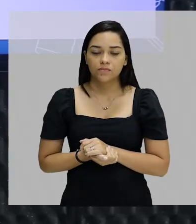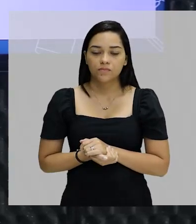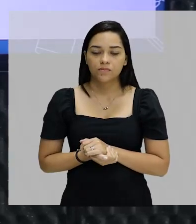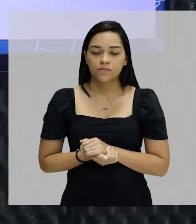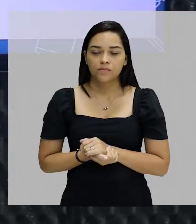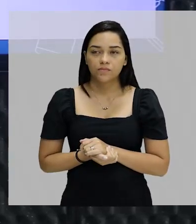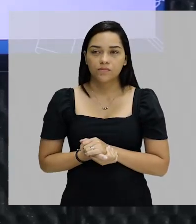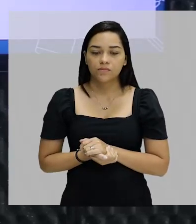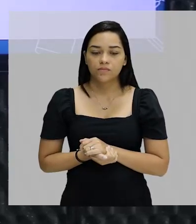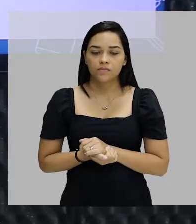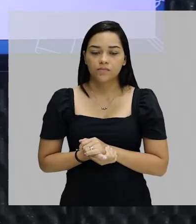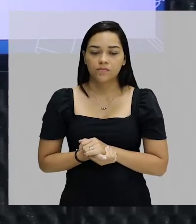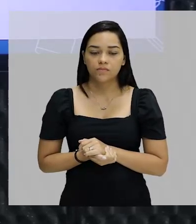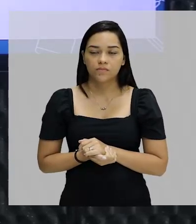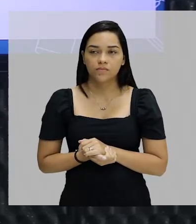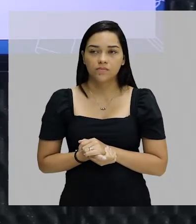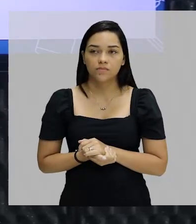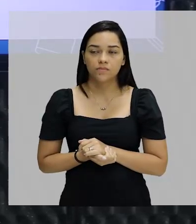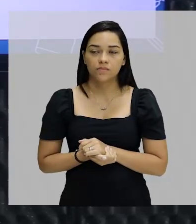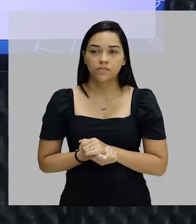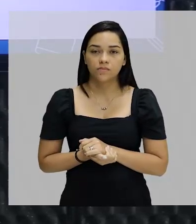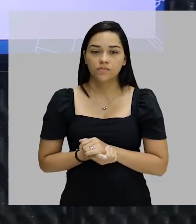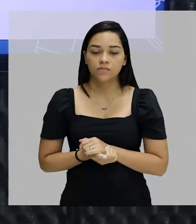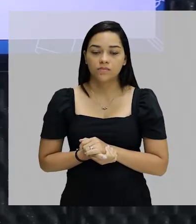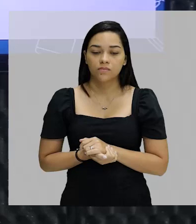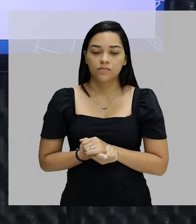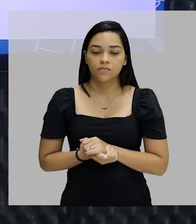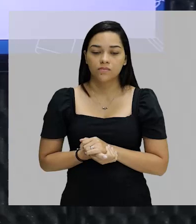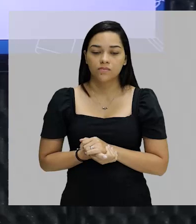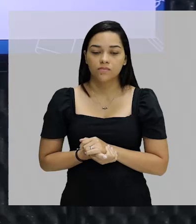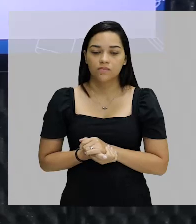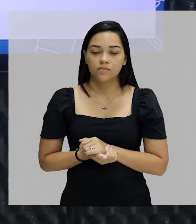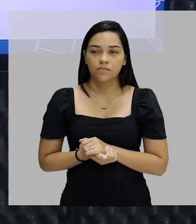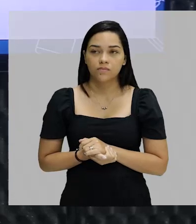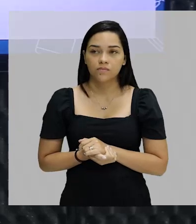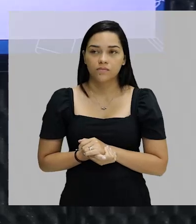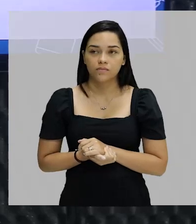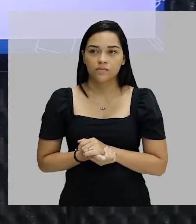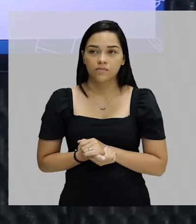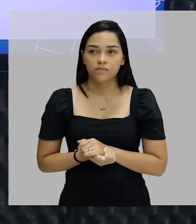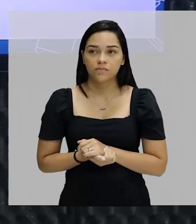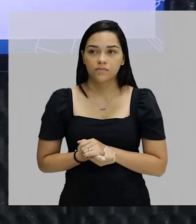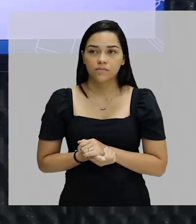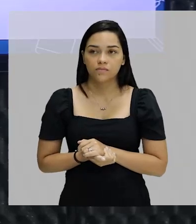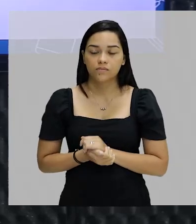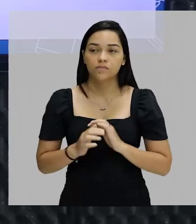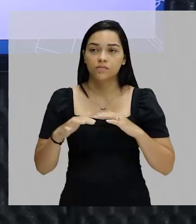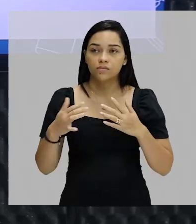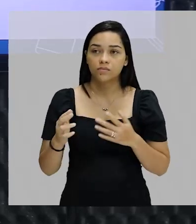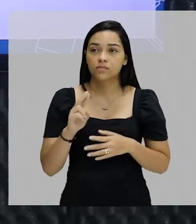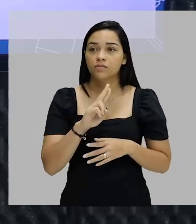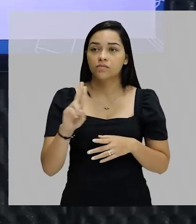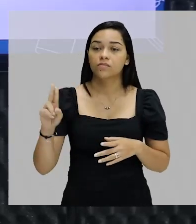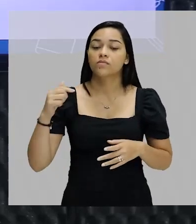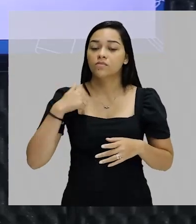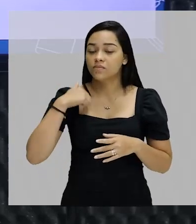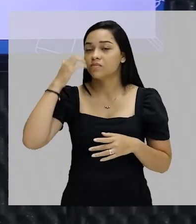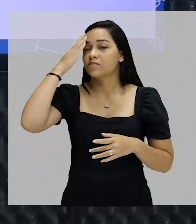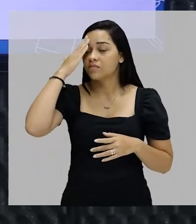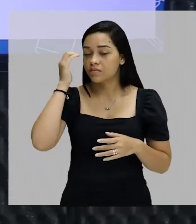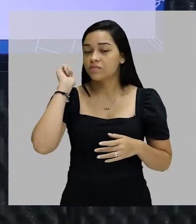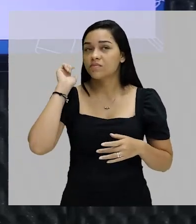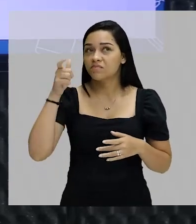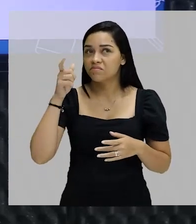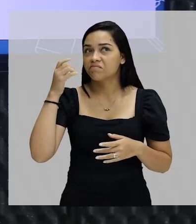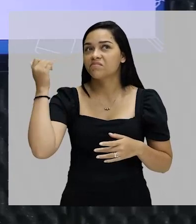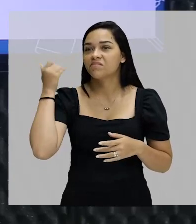que é uma teoria de um brasileiro, maranhense inclusive, chamado Nina Rodrigues. Que é o nome que eu sei que você já está ambientado